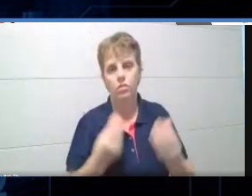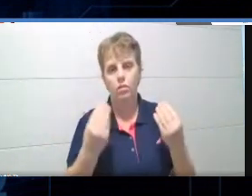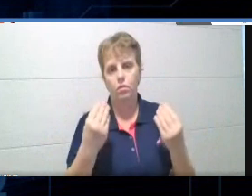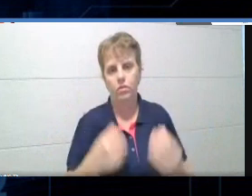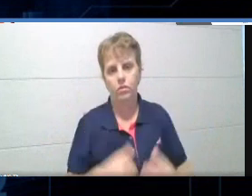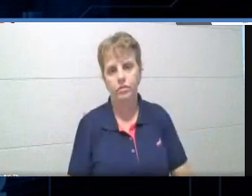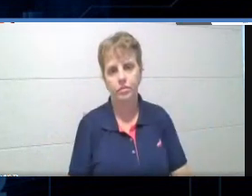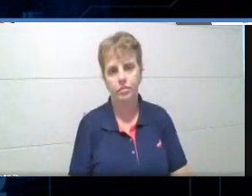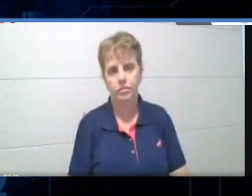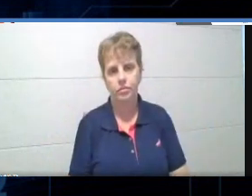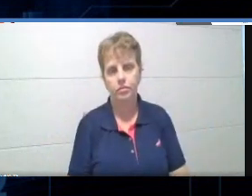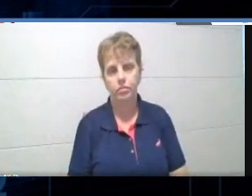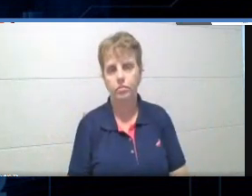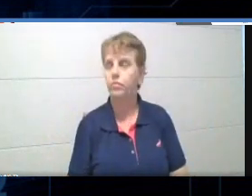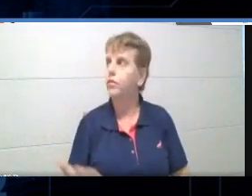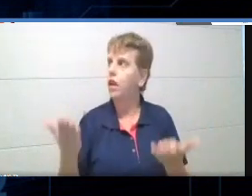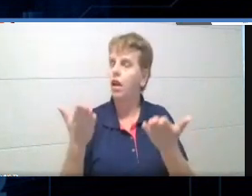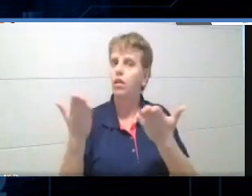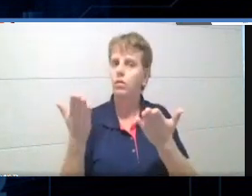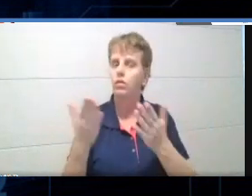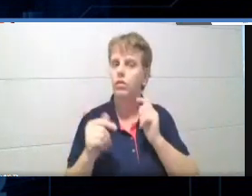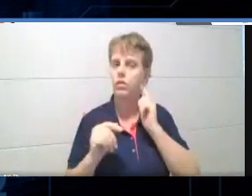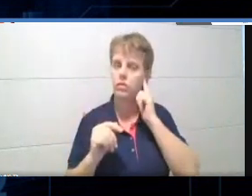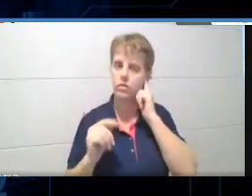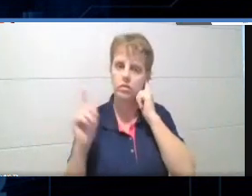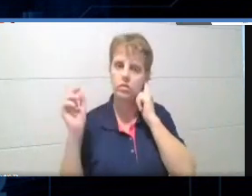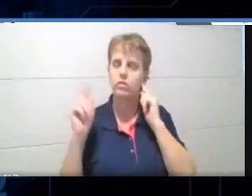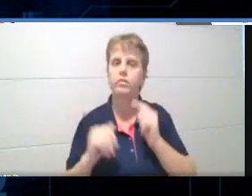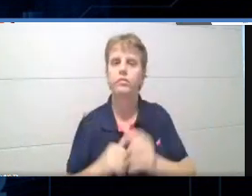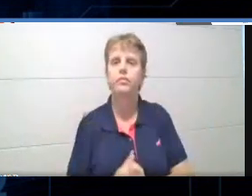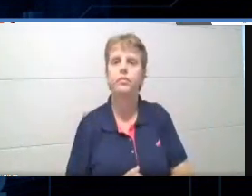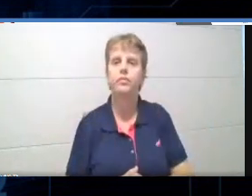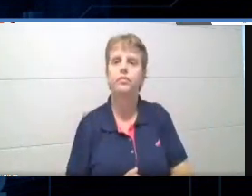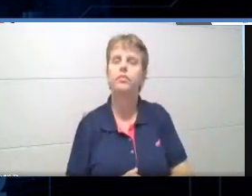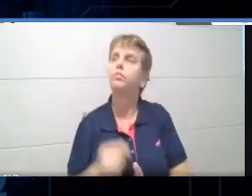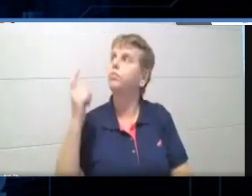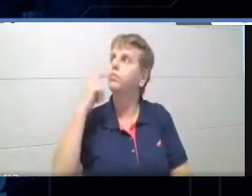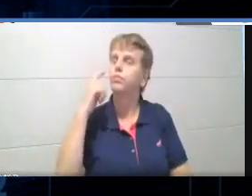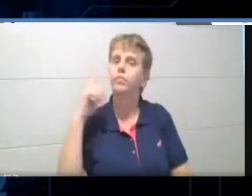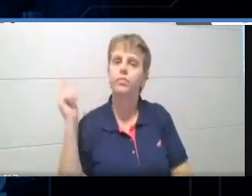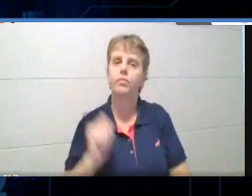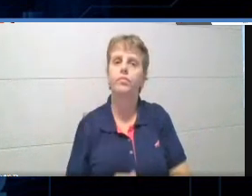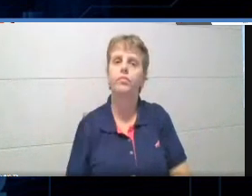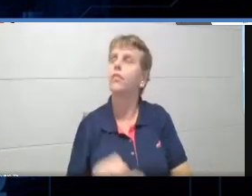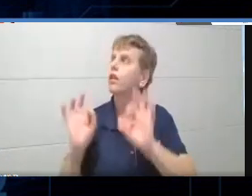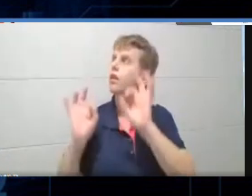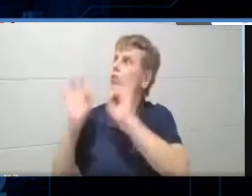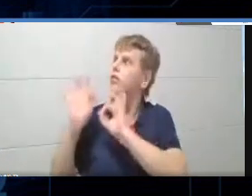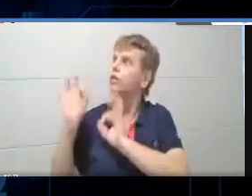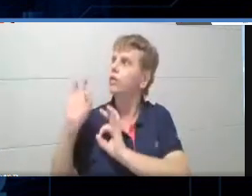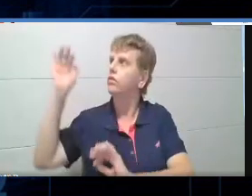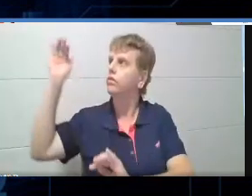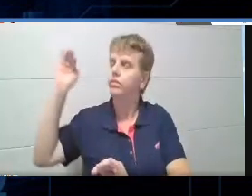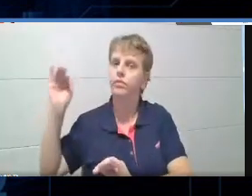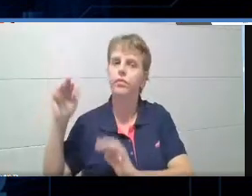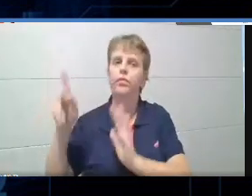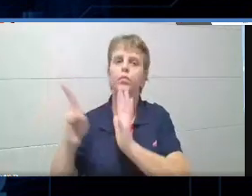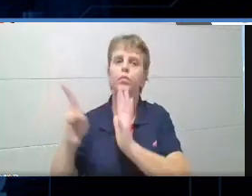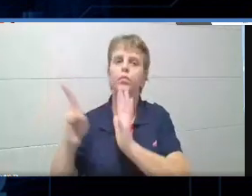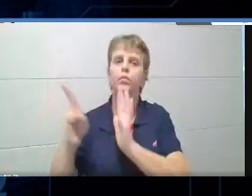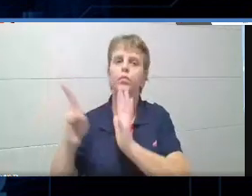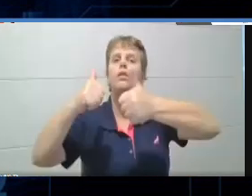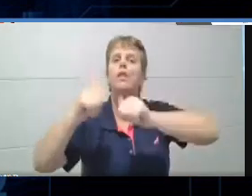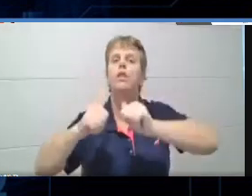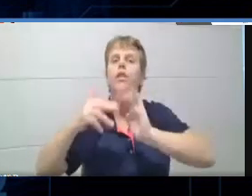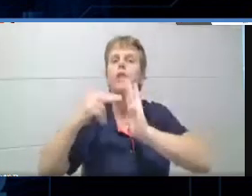esse, esse olhar aqui, isso aqui é um, é um esqueminha de avaliação de empresa, tá,